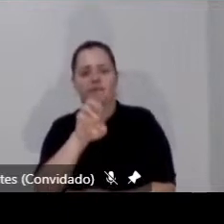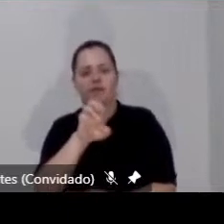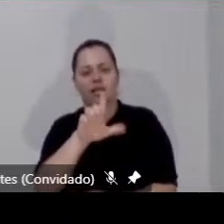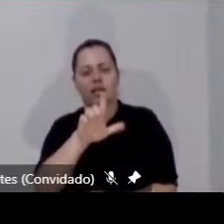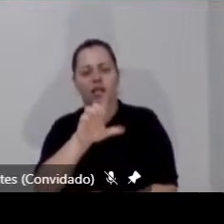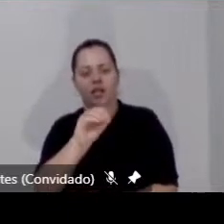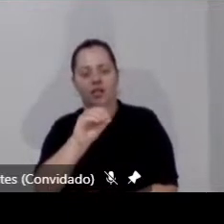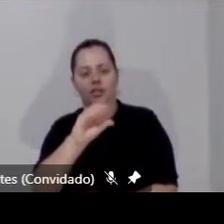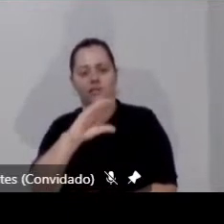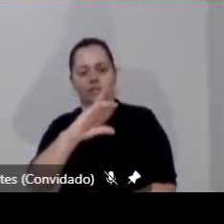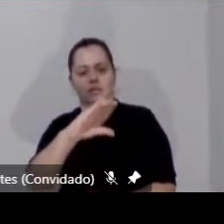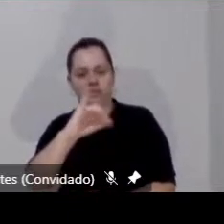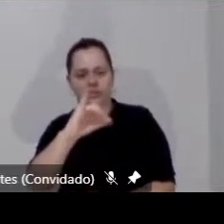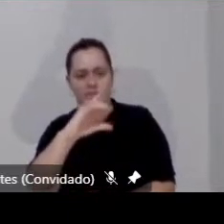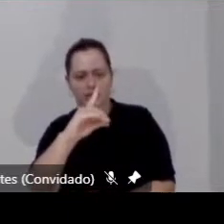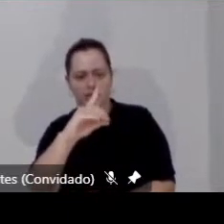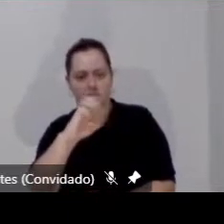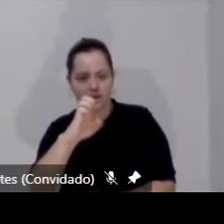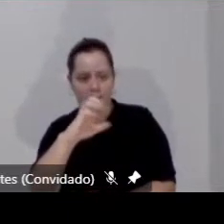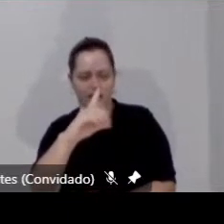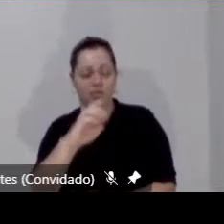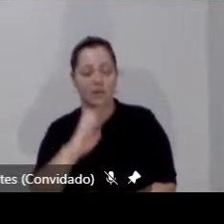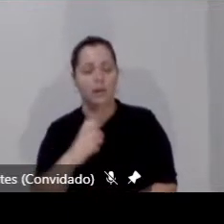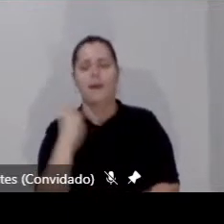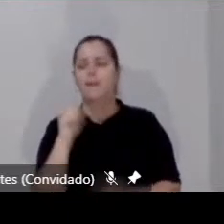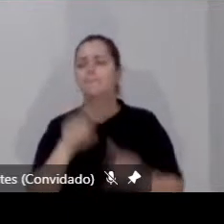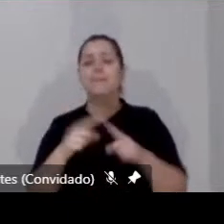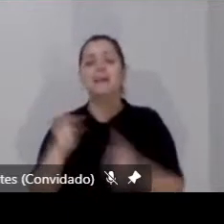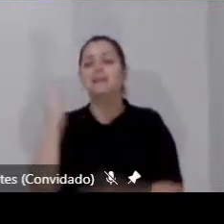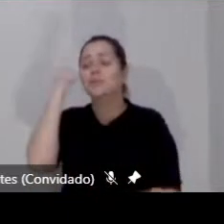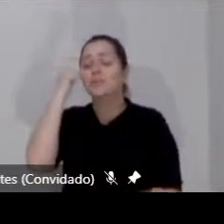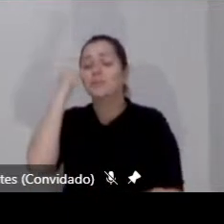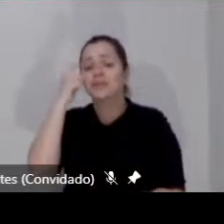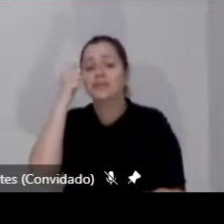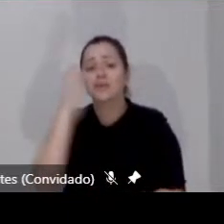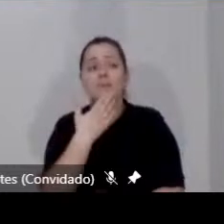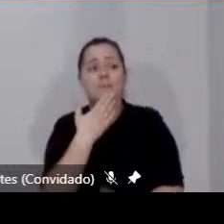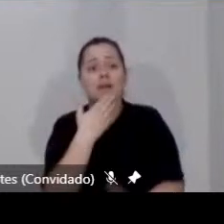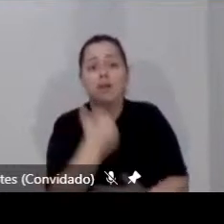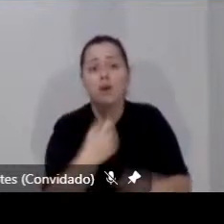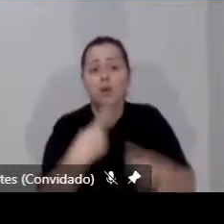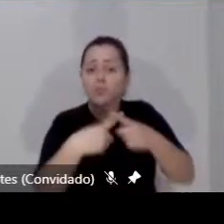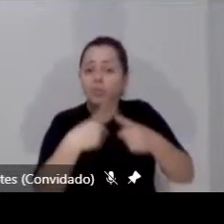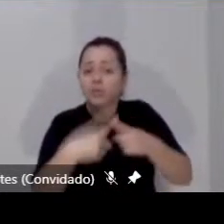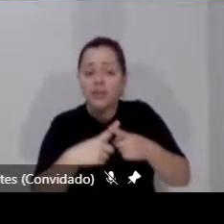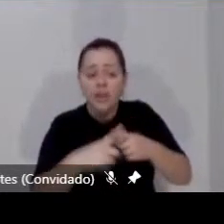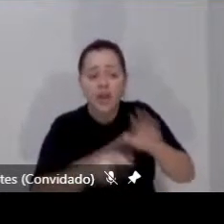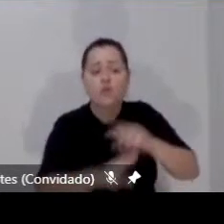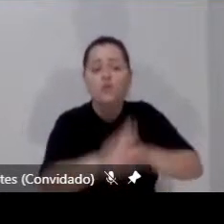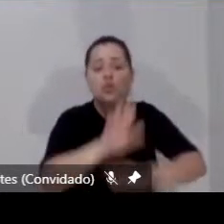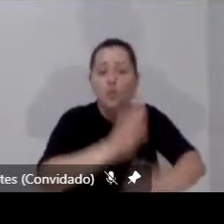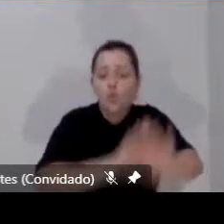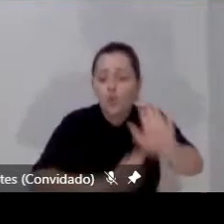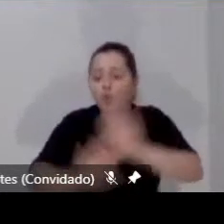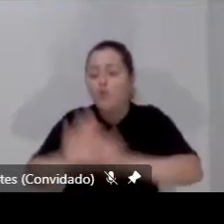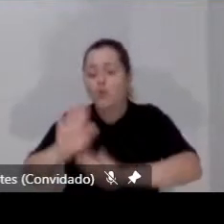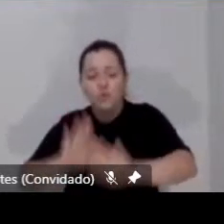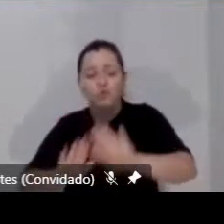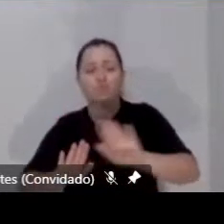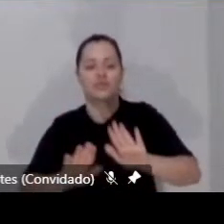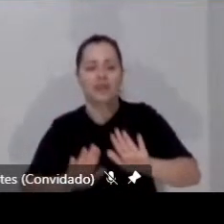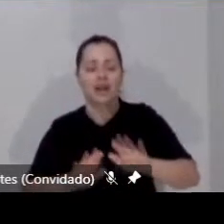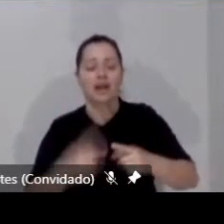parou para pensar que a redução de velocidade tinha muitos benefícios, inclusive, em termos de